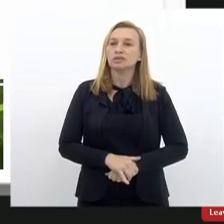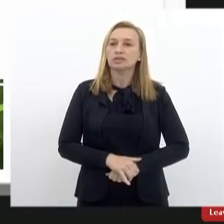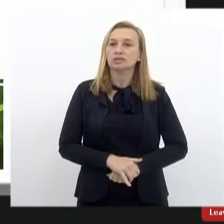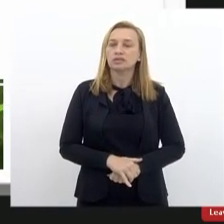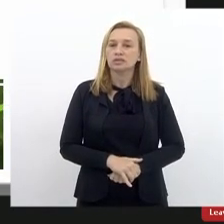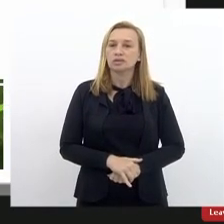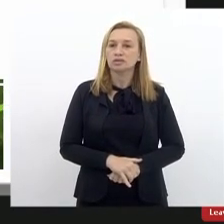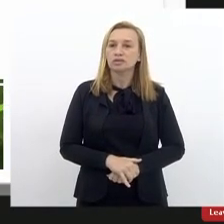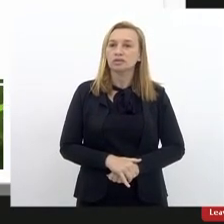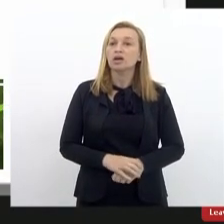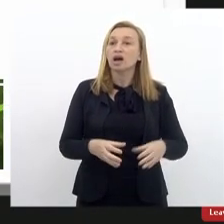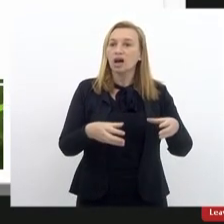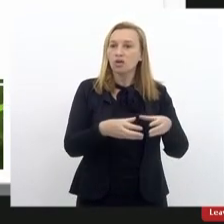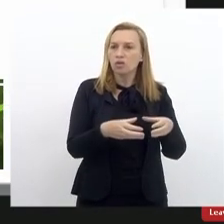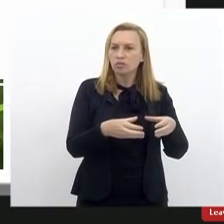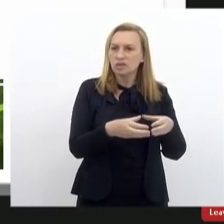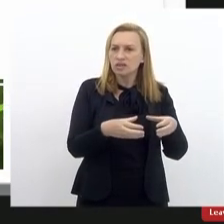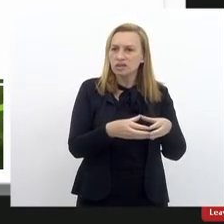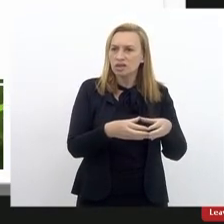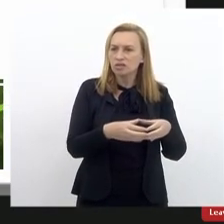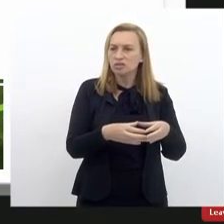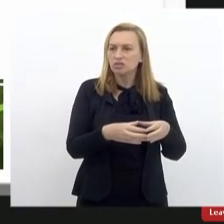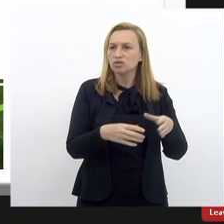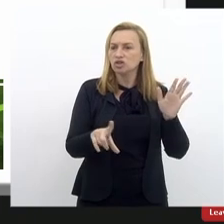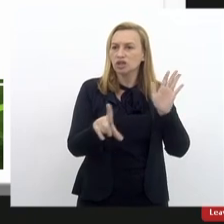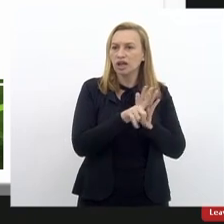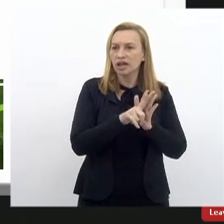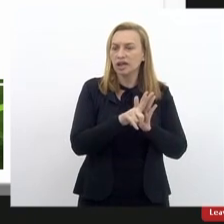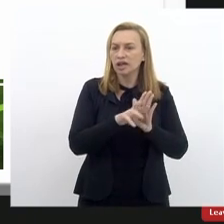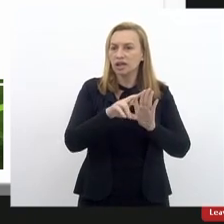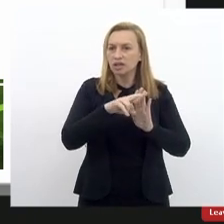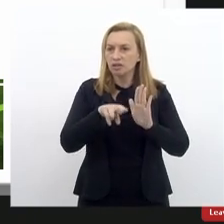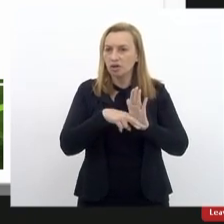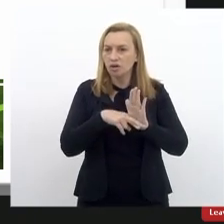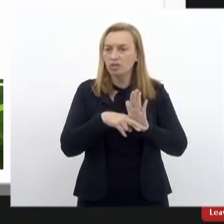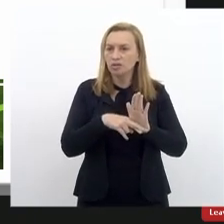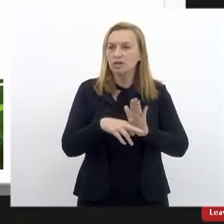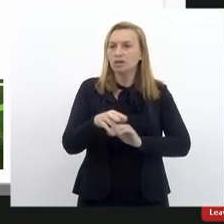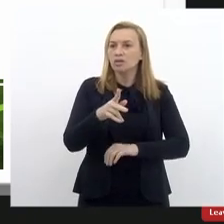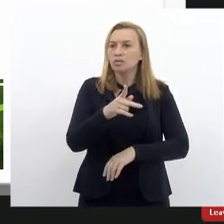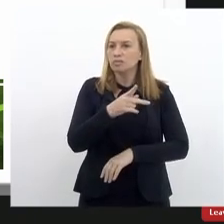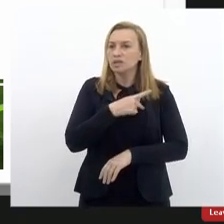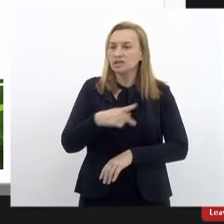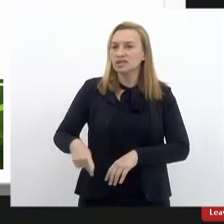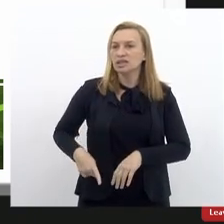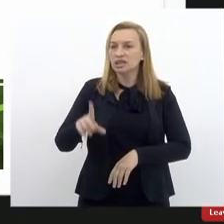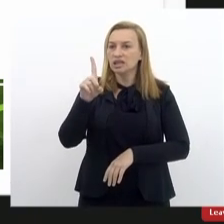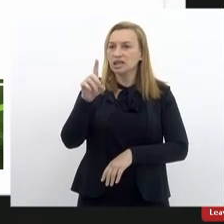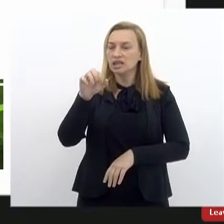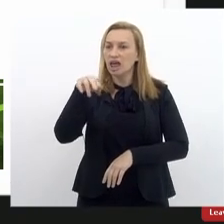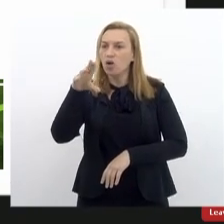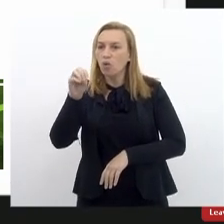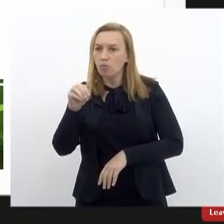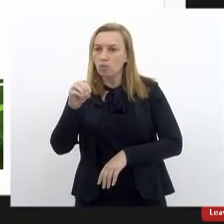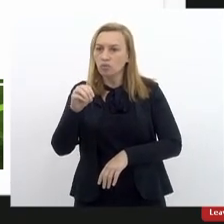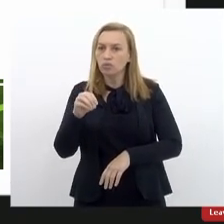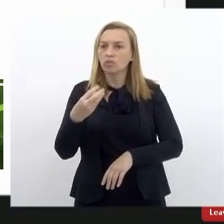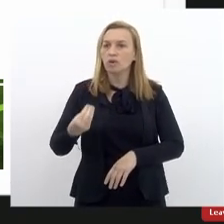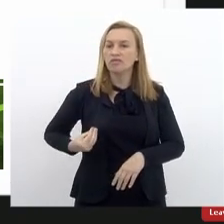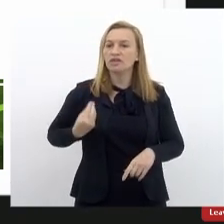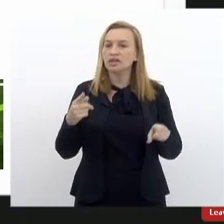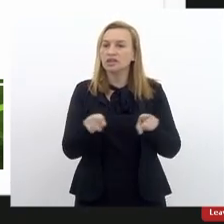A Comissão de Legislação e Normas, presidida pelo conselheiro Delmo Morani, com a presença também dos